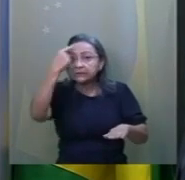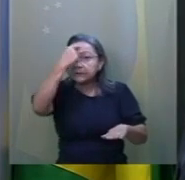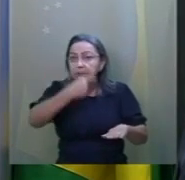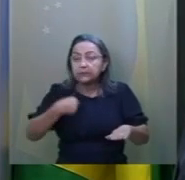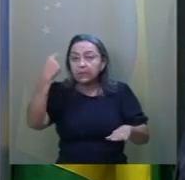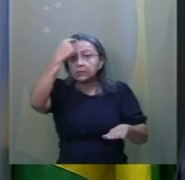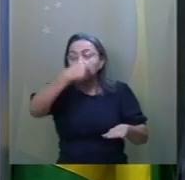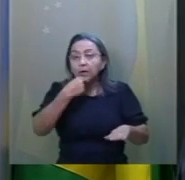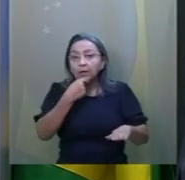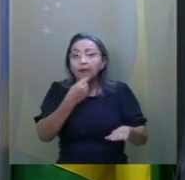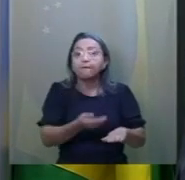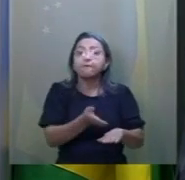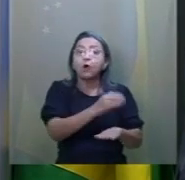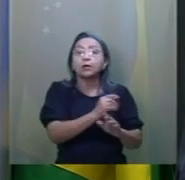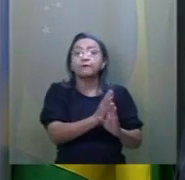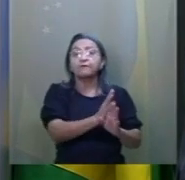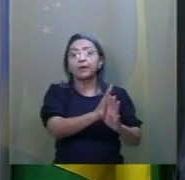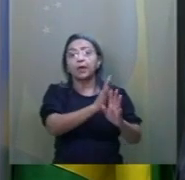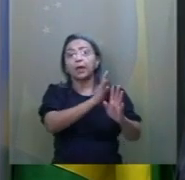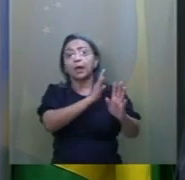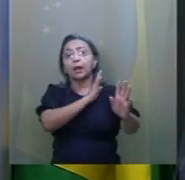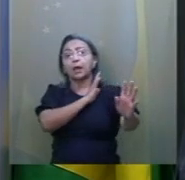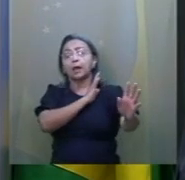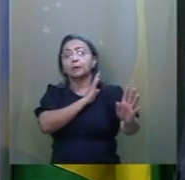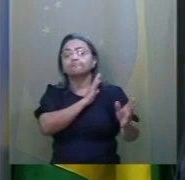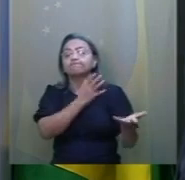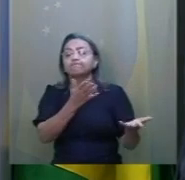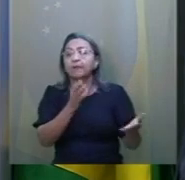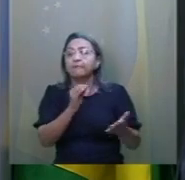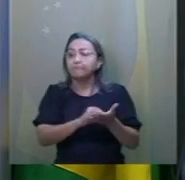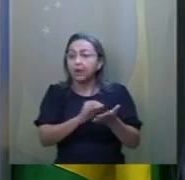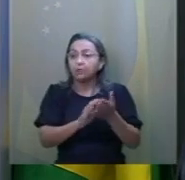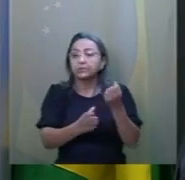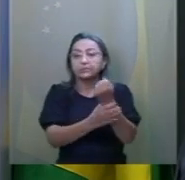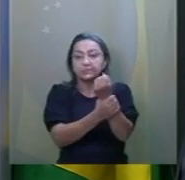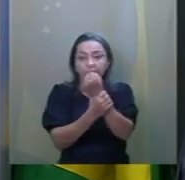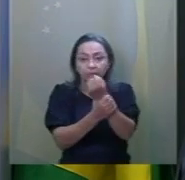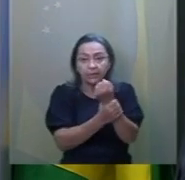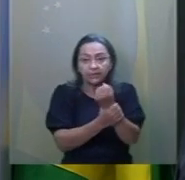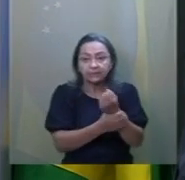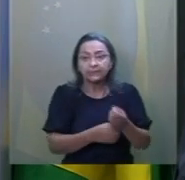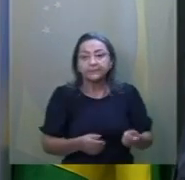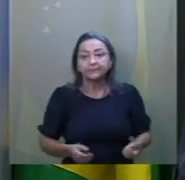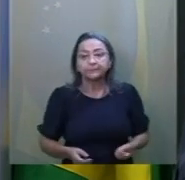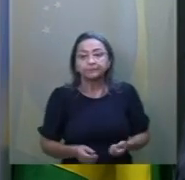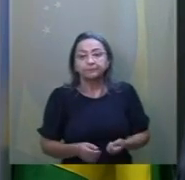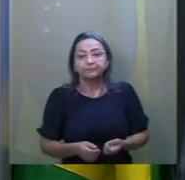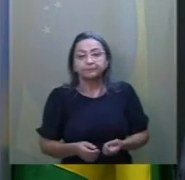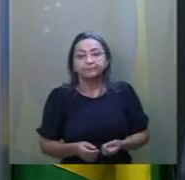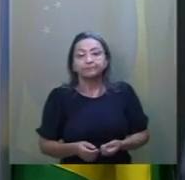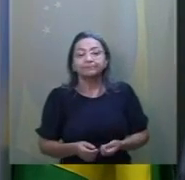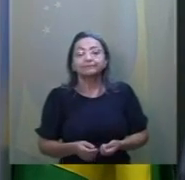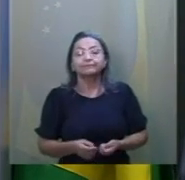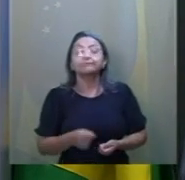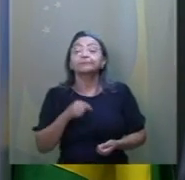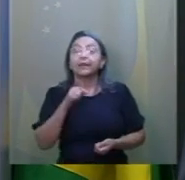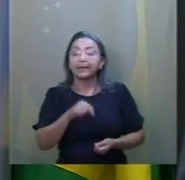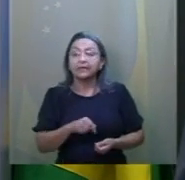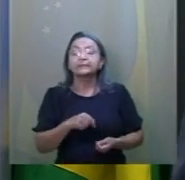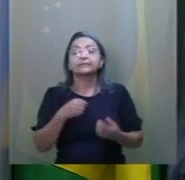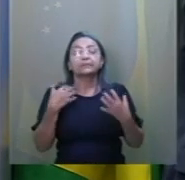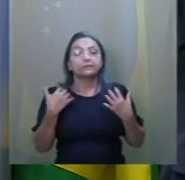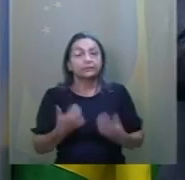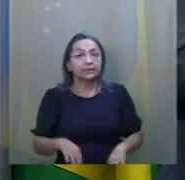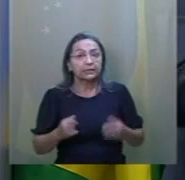quilométricas. E a falta de segurança, claro, é evidente. É esse o pesadelo provocado pelo